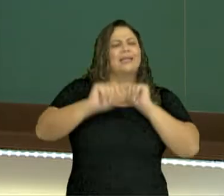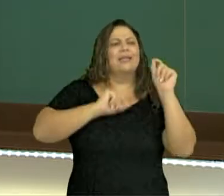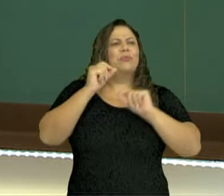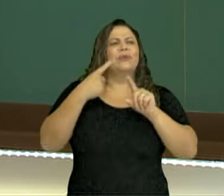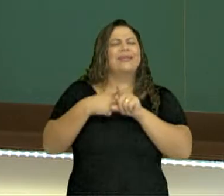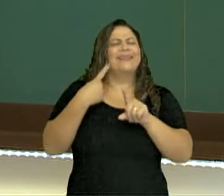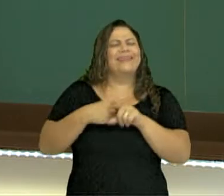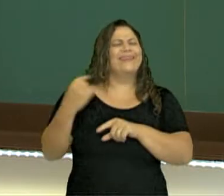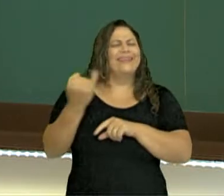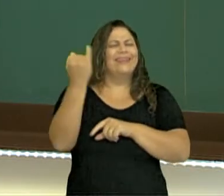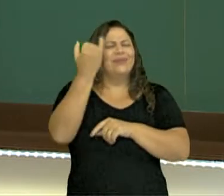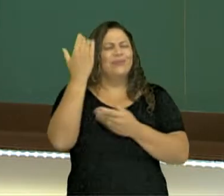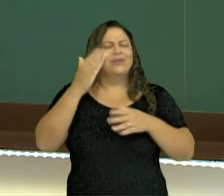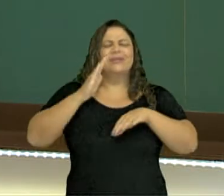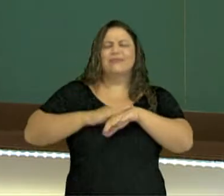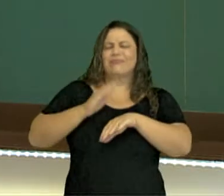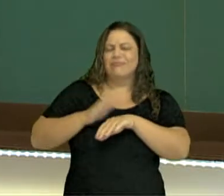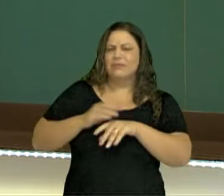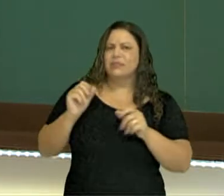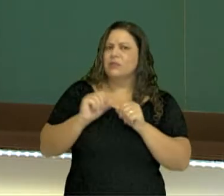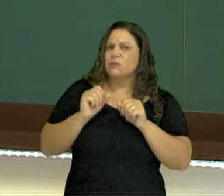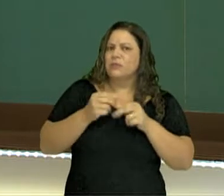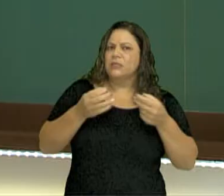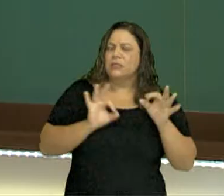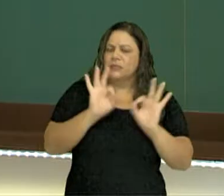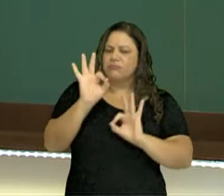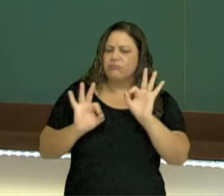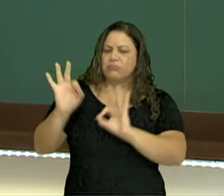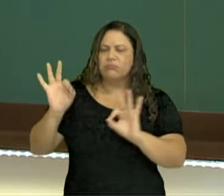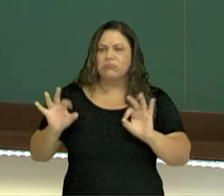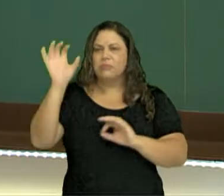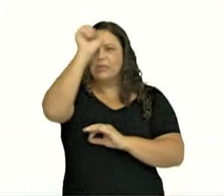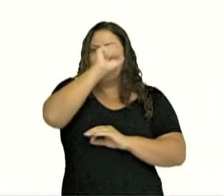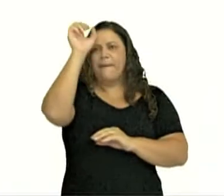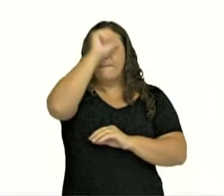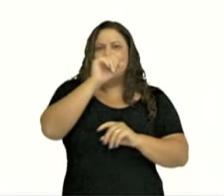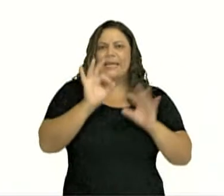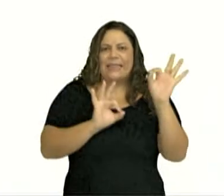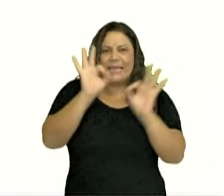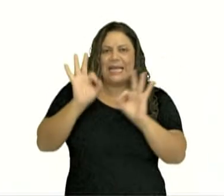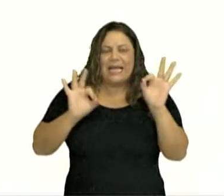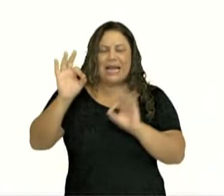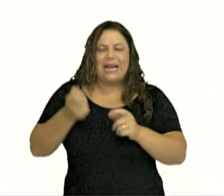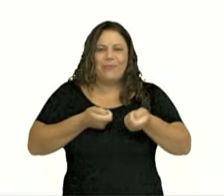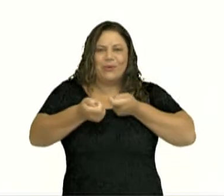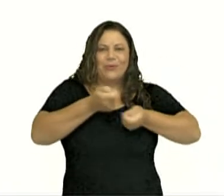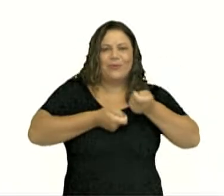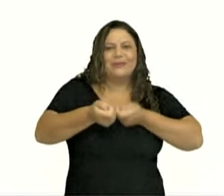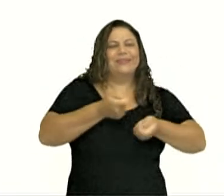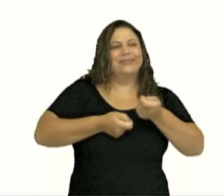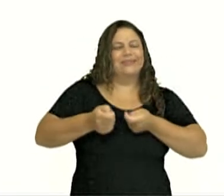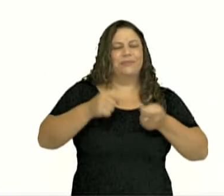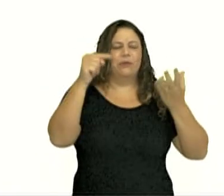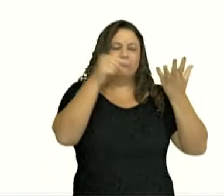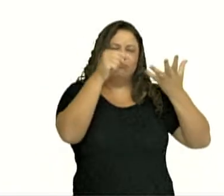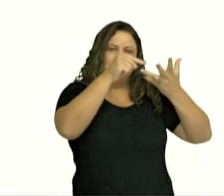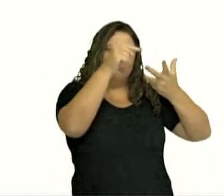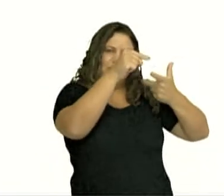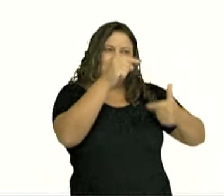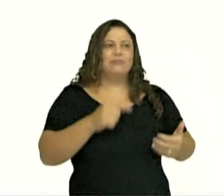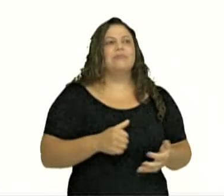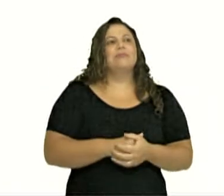importante fazer um orçamento e aprender a elaborar um orçamento segundo alguns critérios.